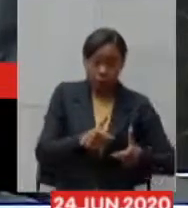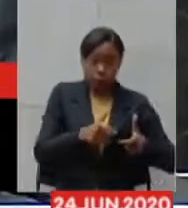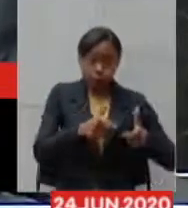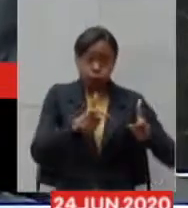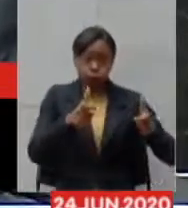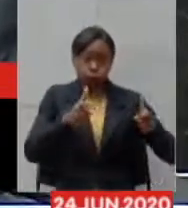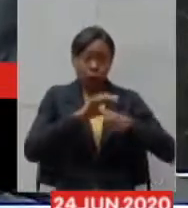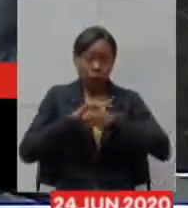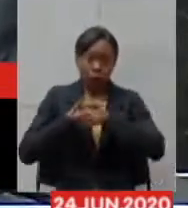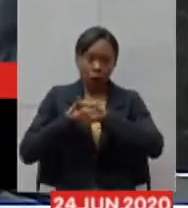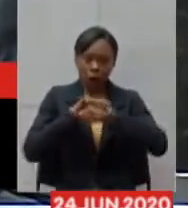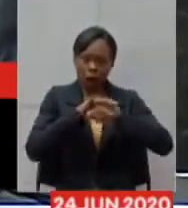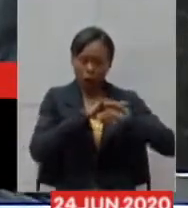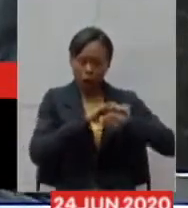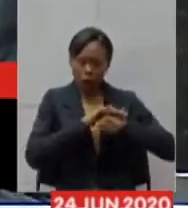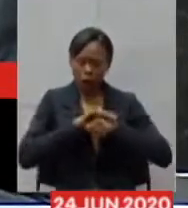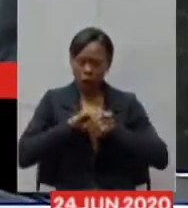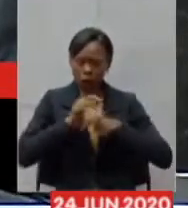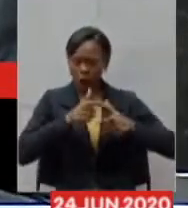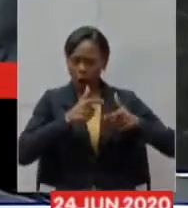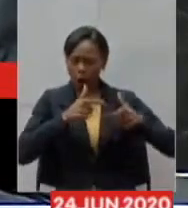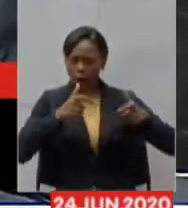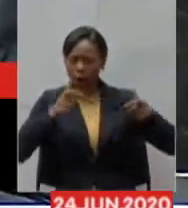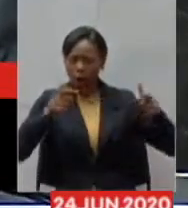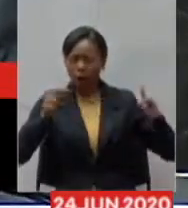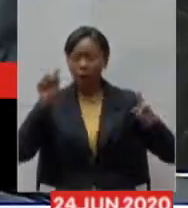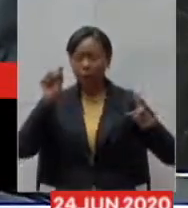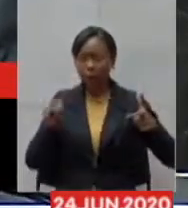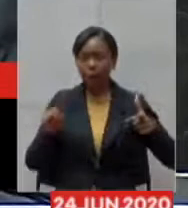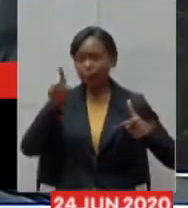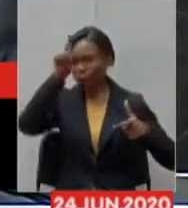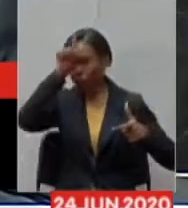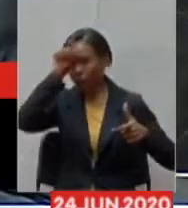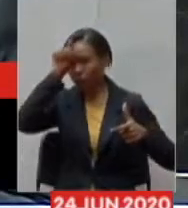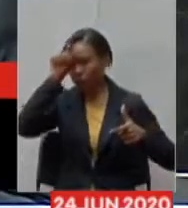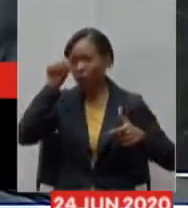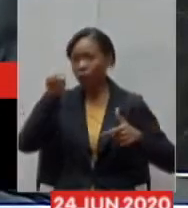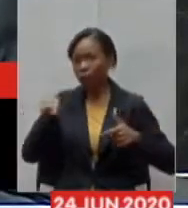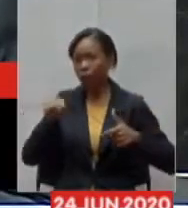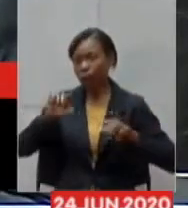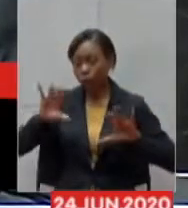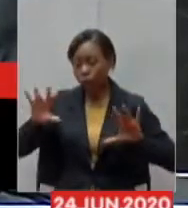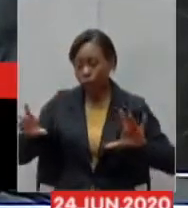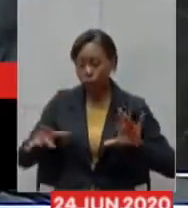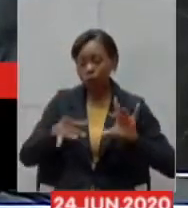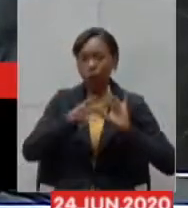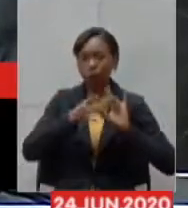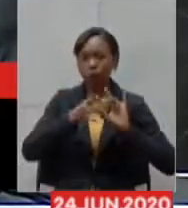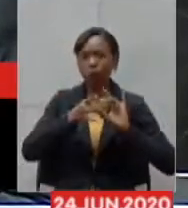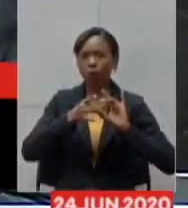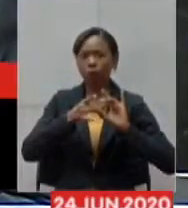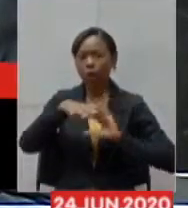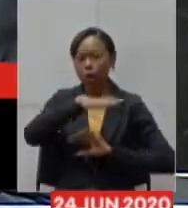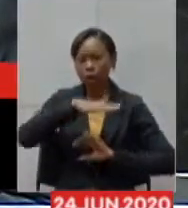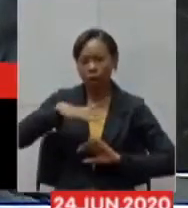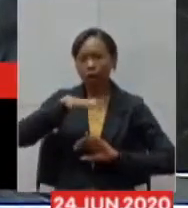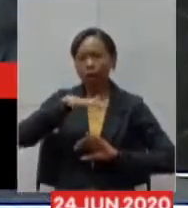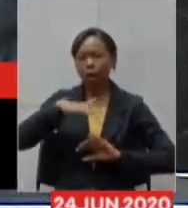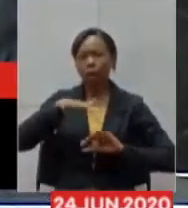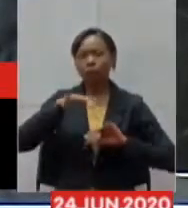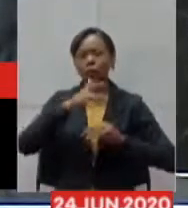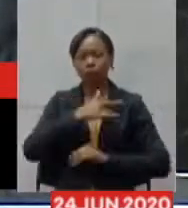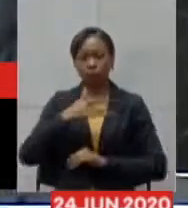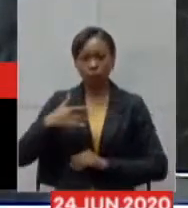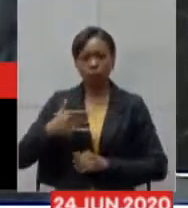casos ele fosse a entrada da rede de saúde hoje nós temos equivalentes ao